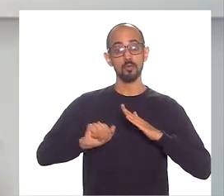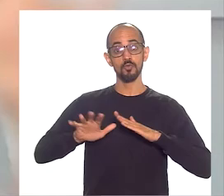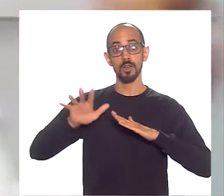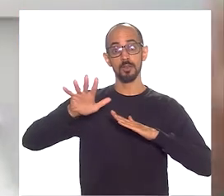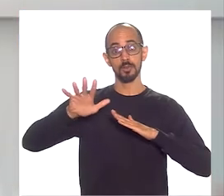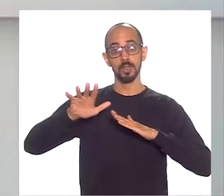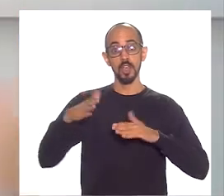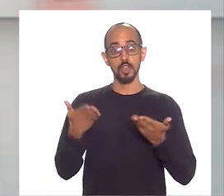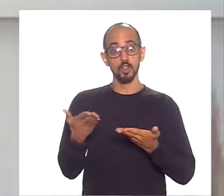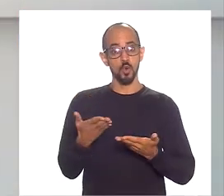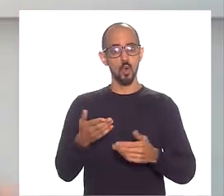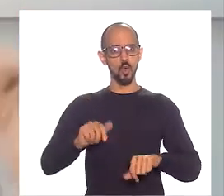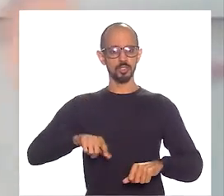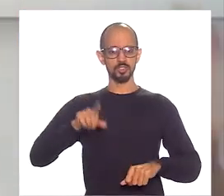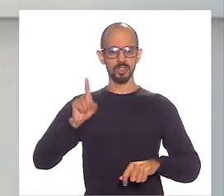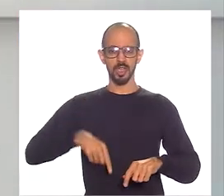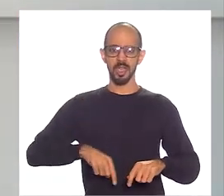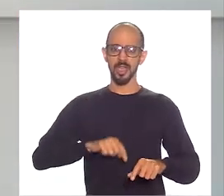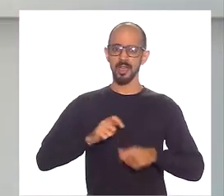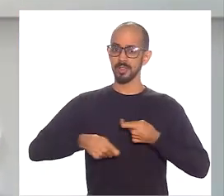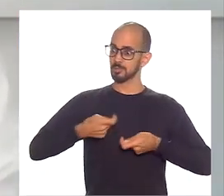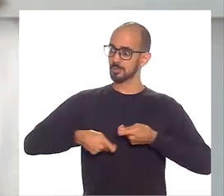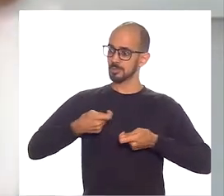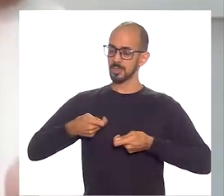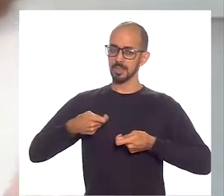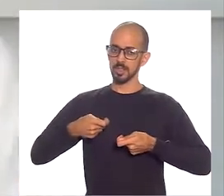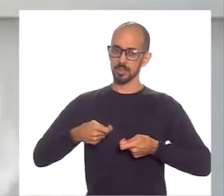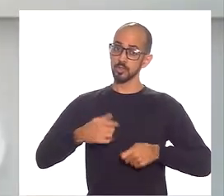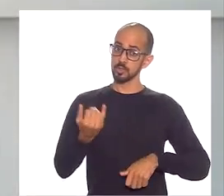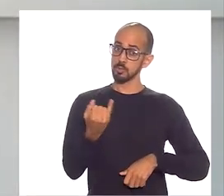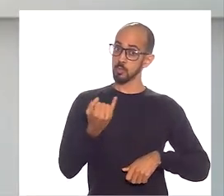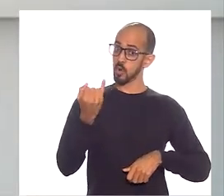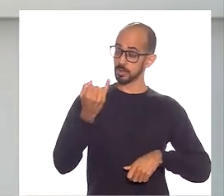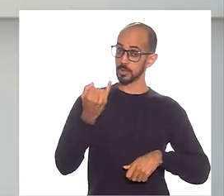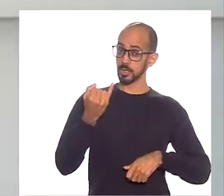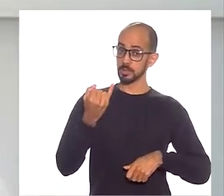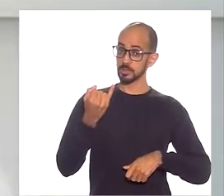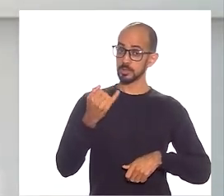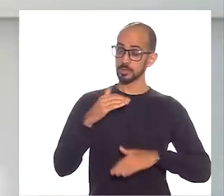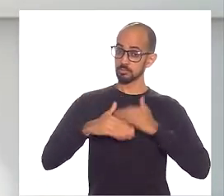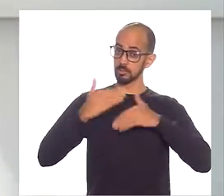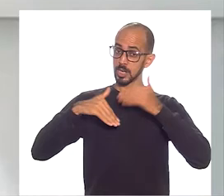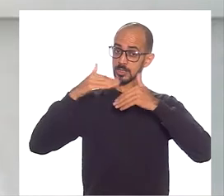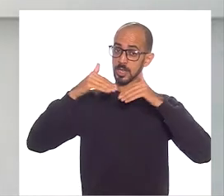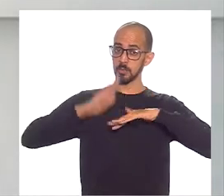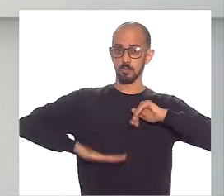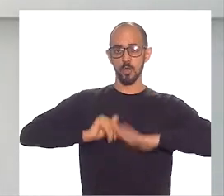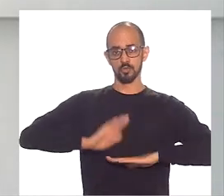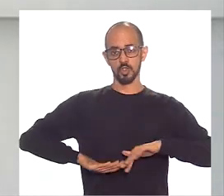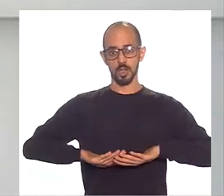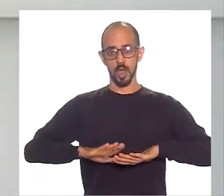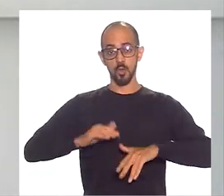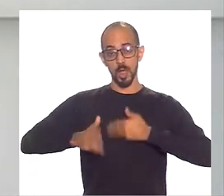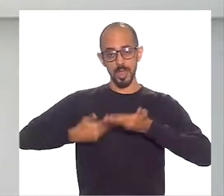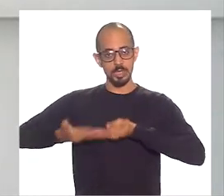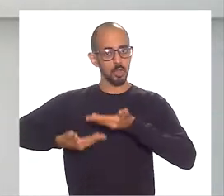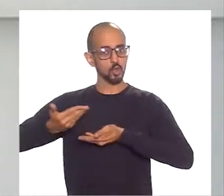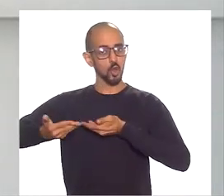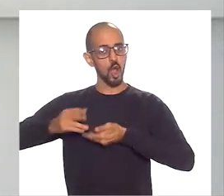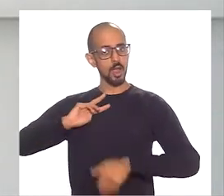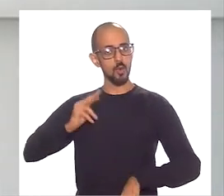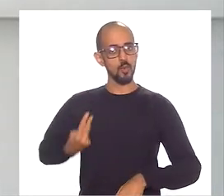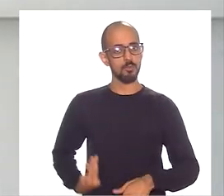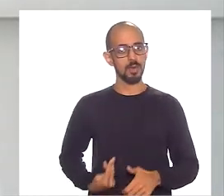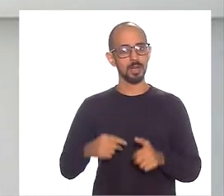tornaram executivos, brilhantes, exercem atividades importantes dentro dessa cadeia. E aí essa troca humana,